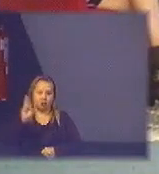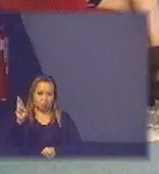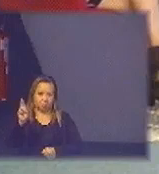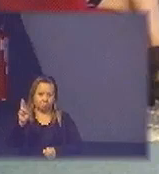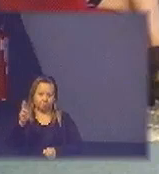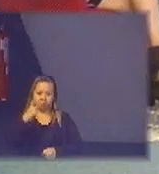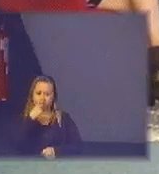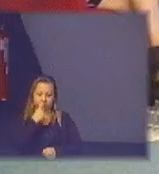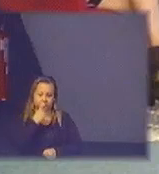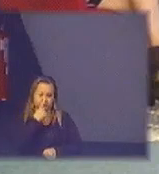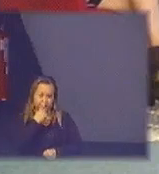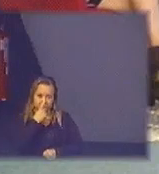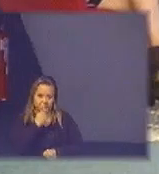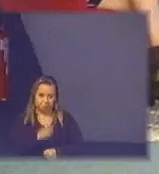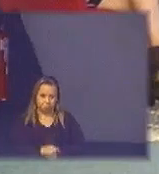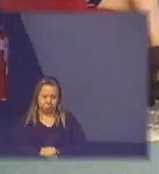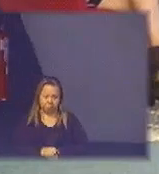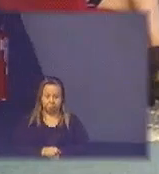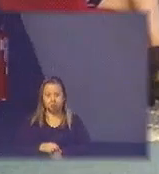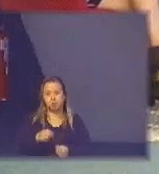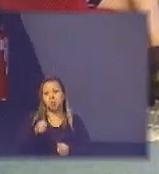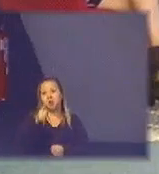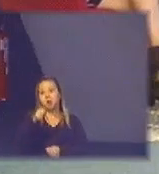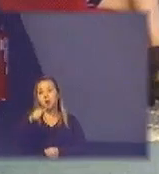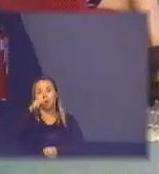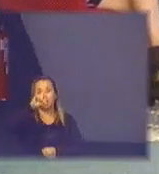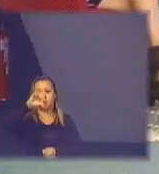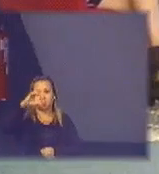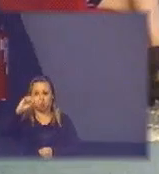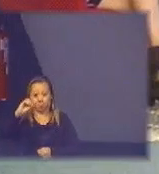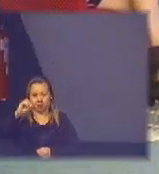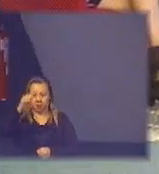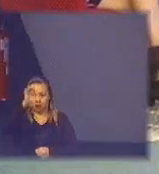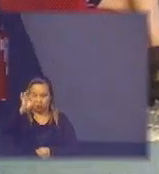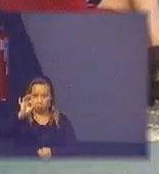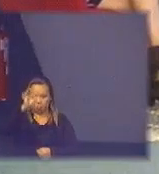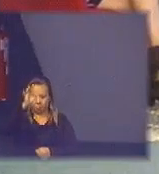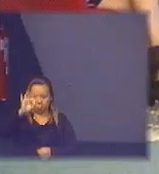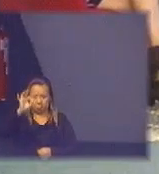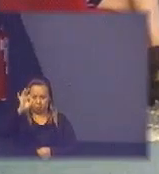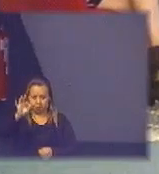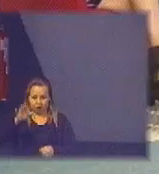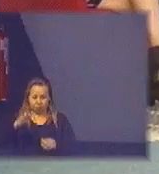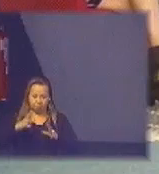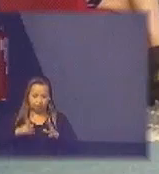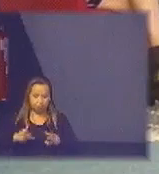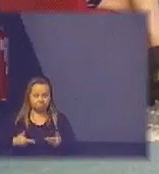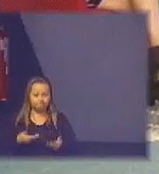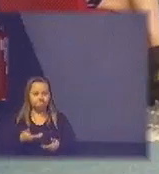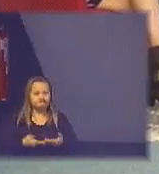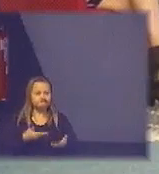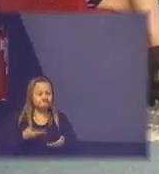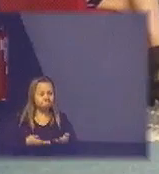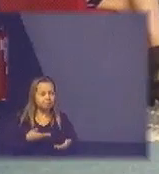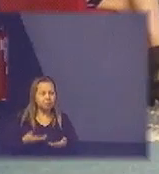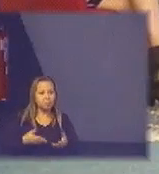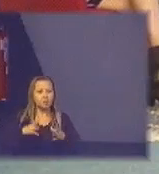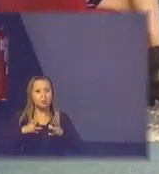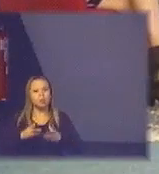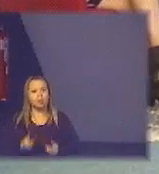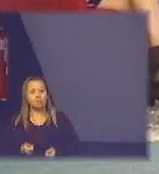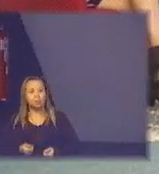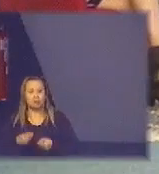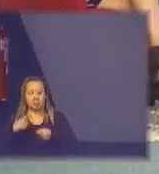resíduos na verdade quase 90% é limpeza urbana e menos de 10% em todos os municípios é manejo de resíduos é o resíduo comum